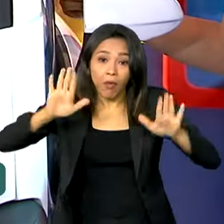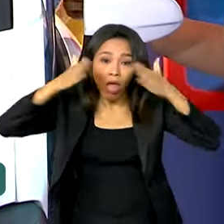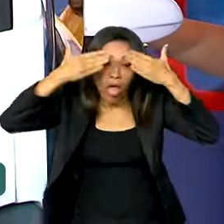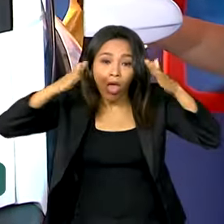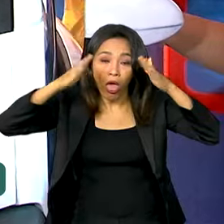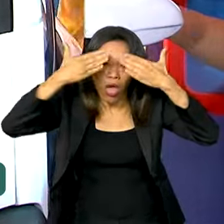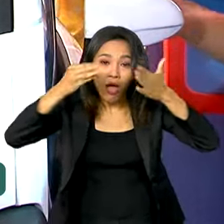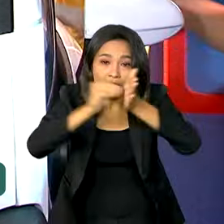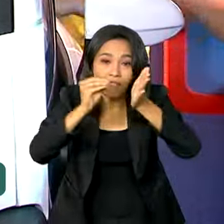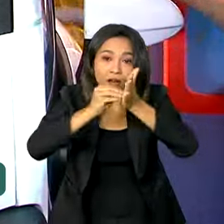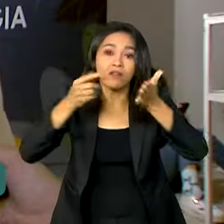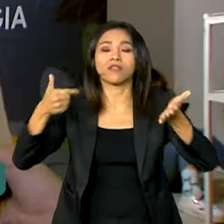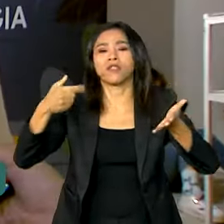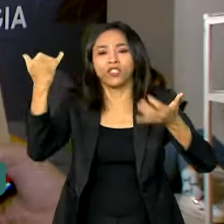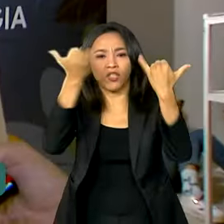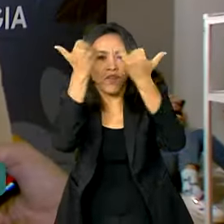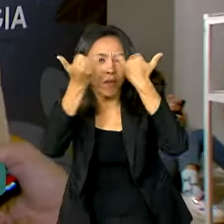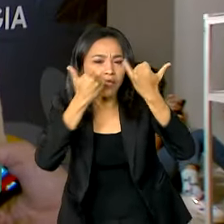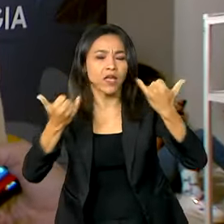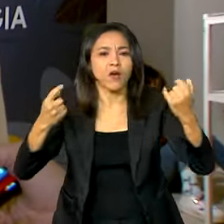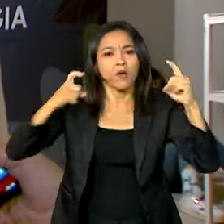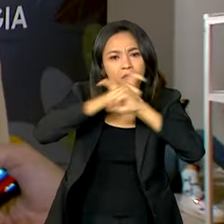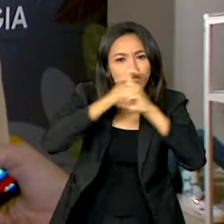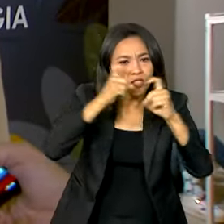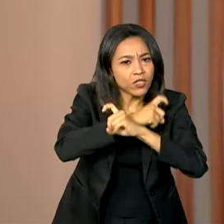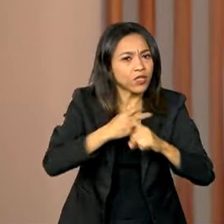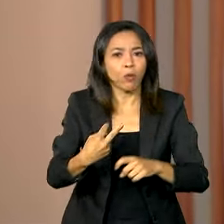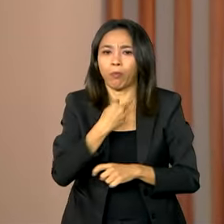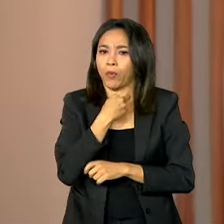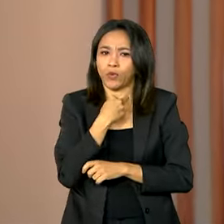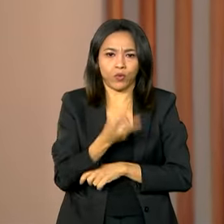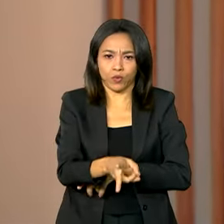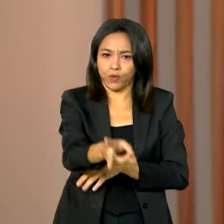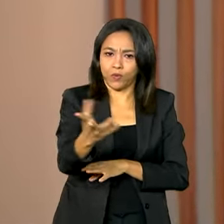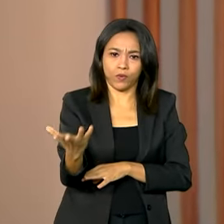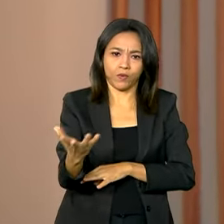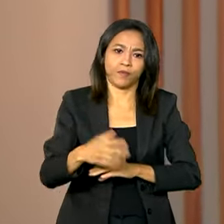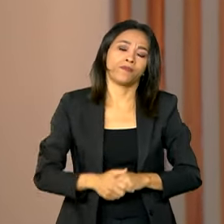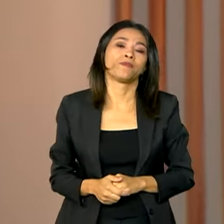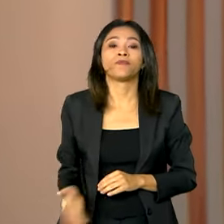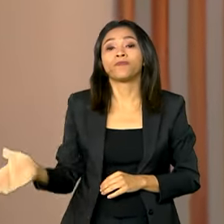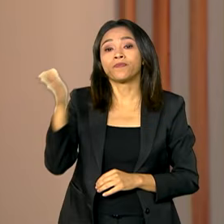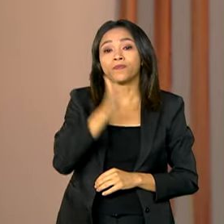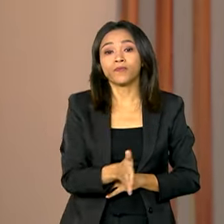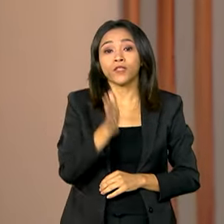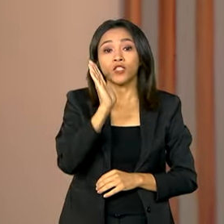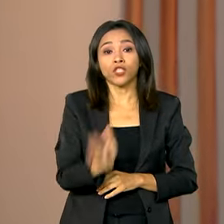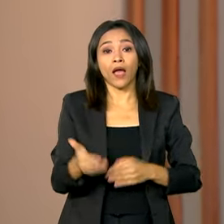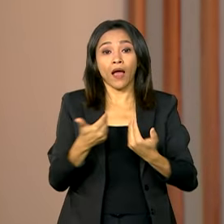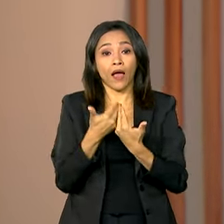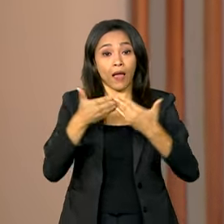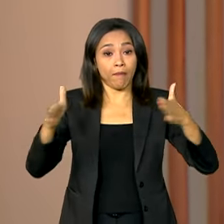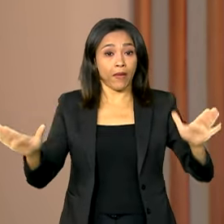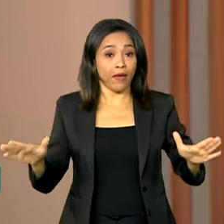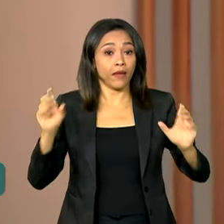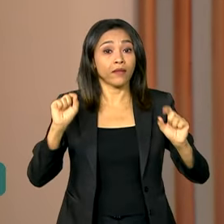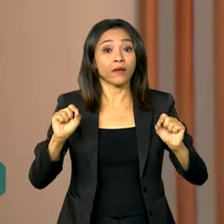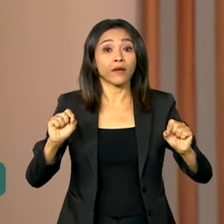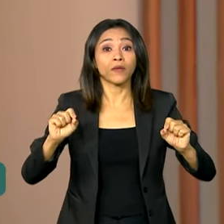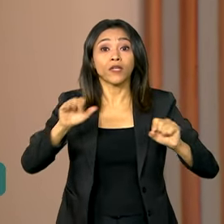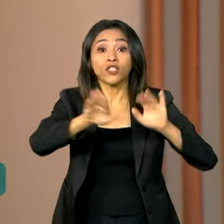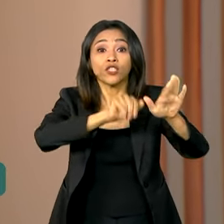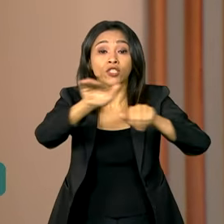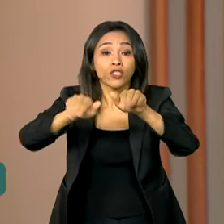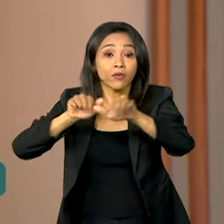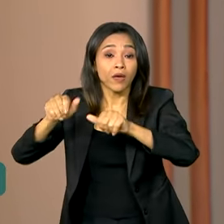a desinformação, a mentira não pode prevalecer. Estão abertas as chamadas públicas para apoio